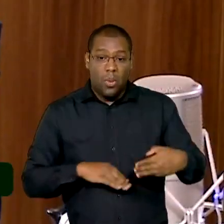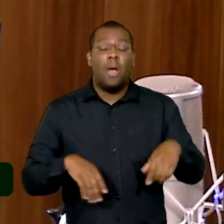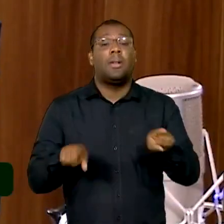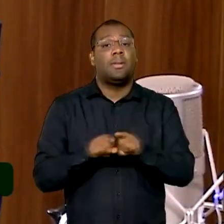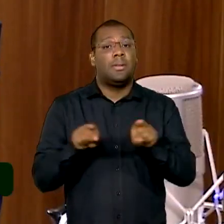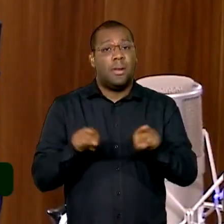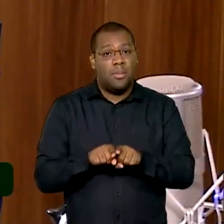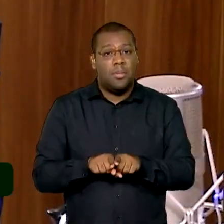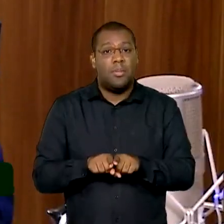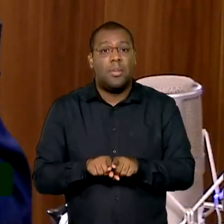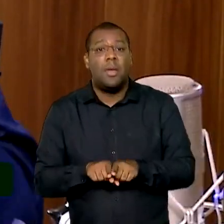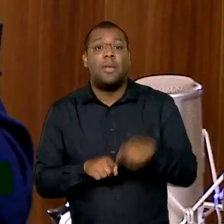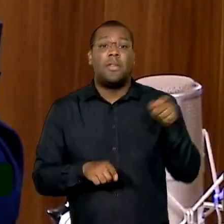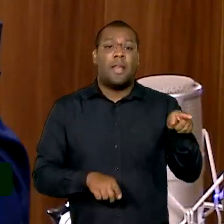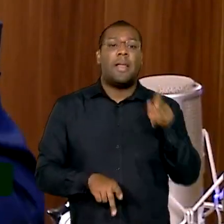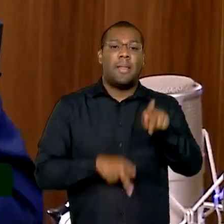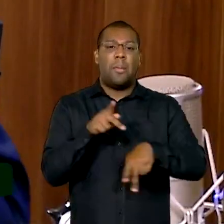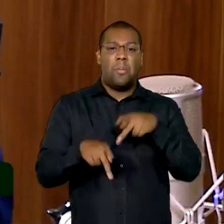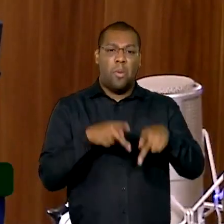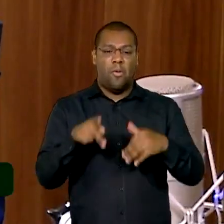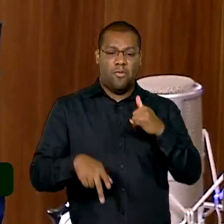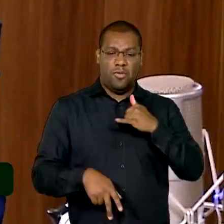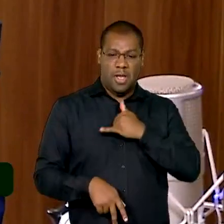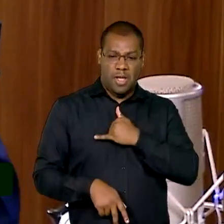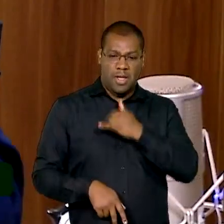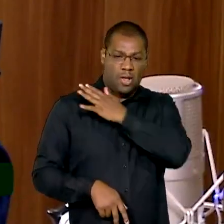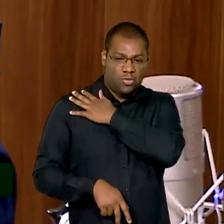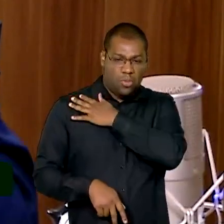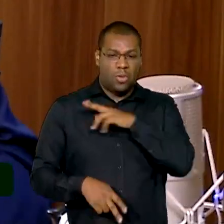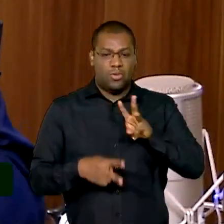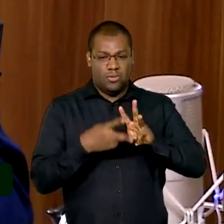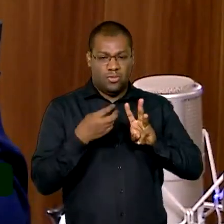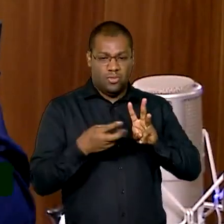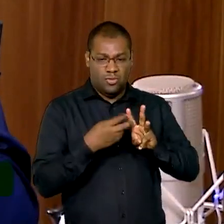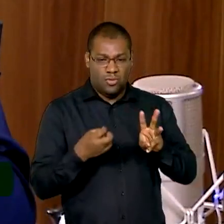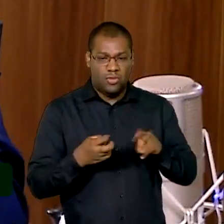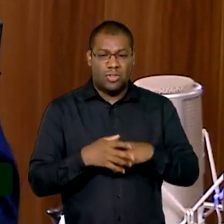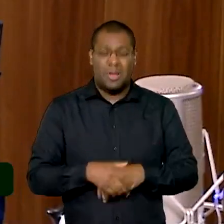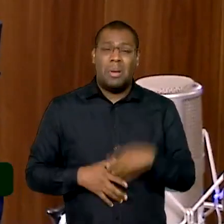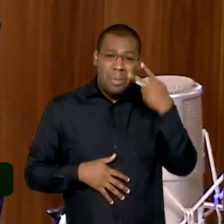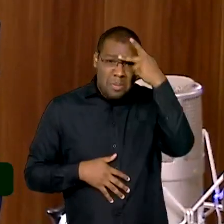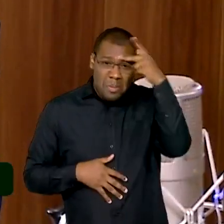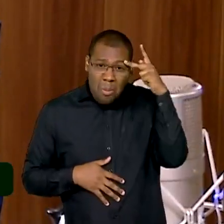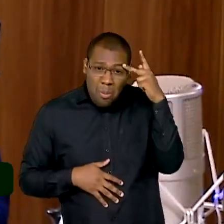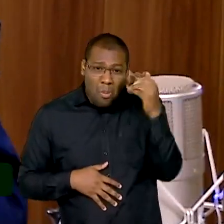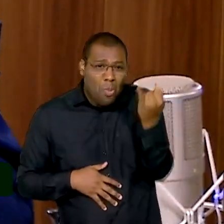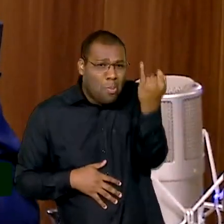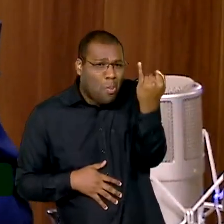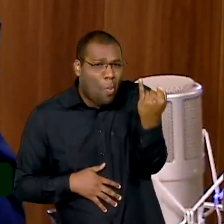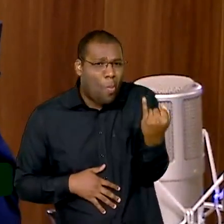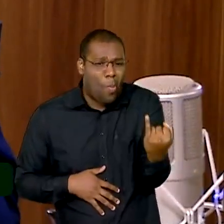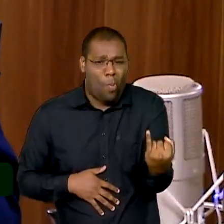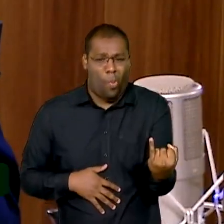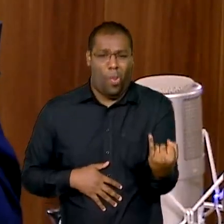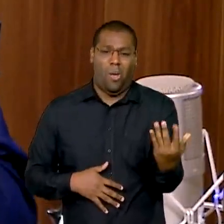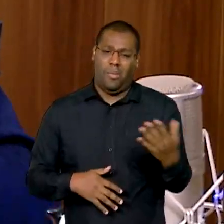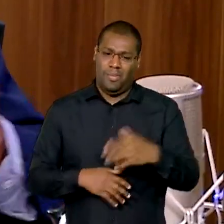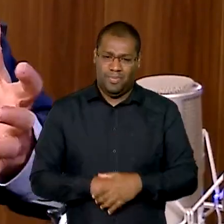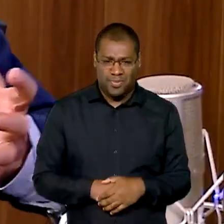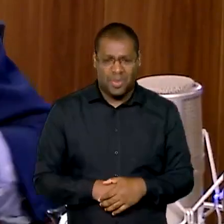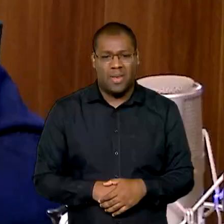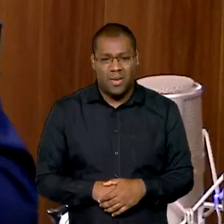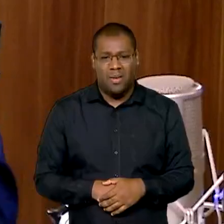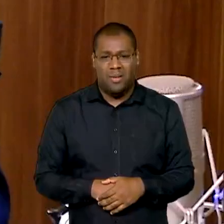cena dos ionomames ali? Aquelas pessoas, já só o couro e o osso ali naquela situação. É aquela realidade,